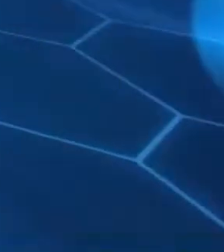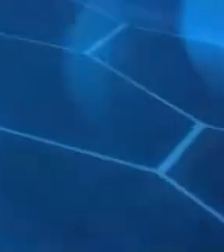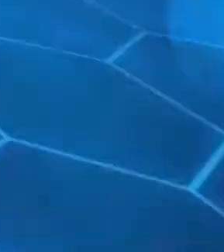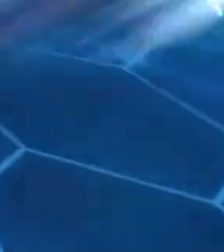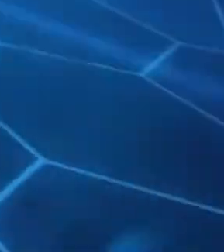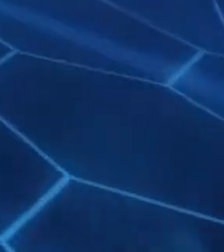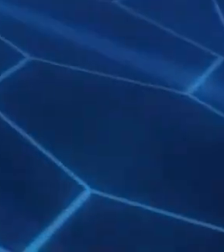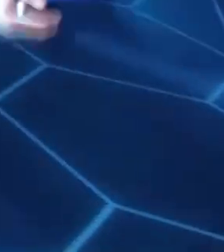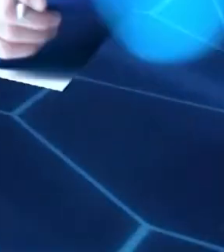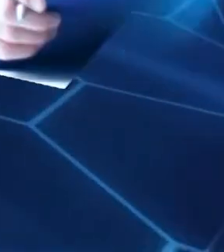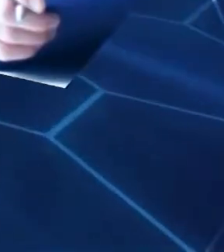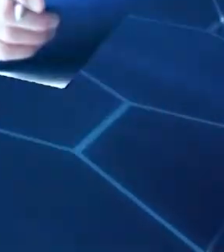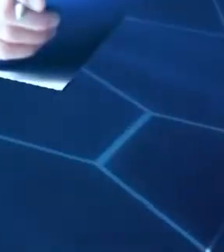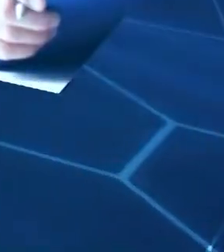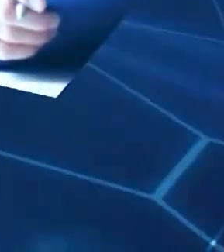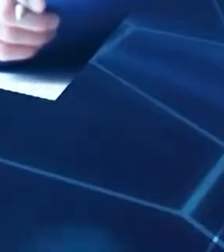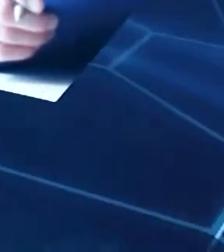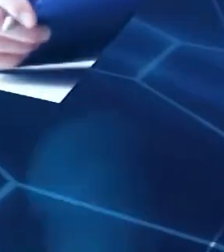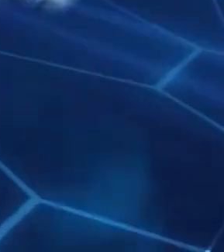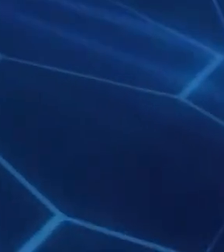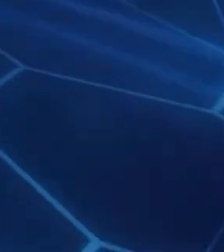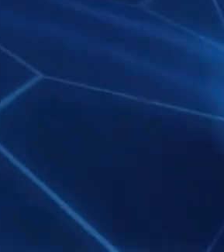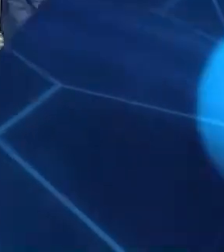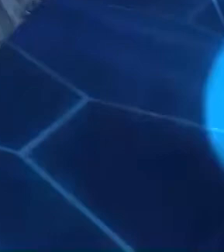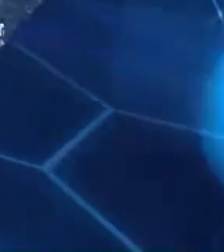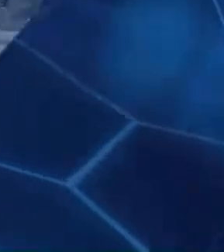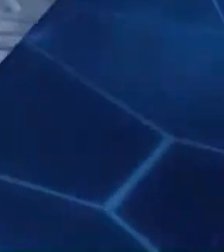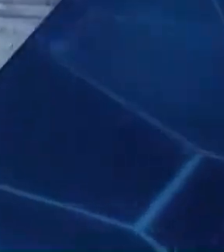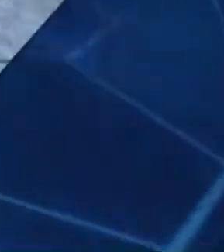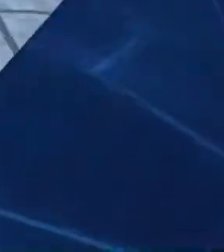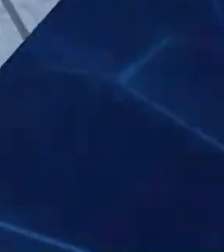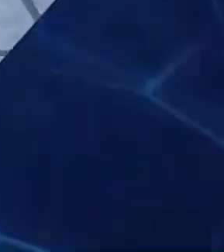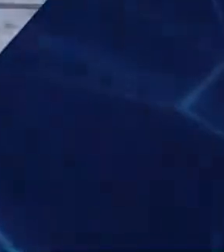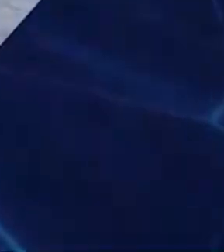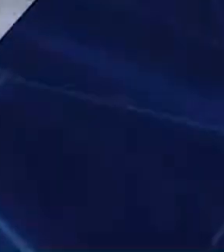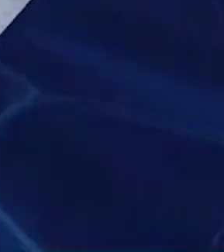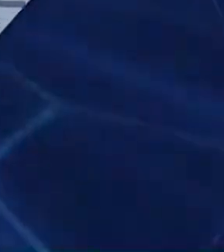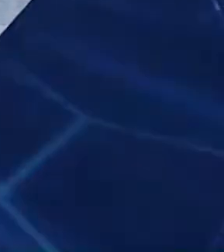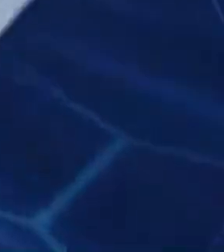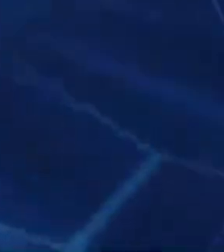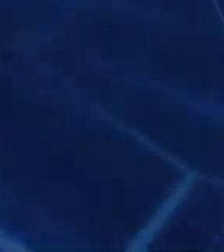por aqui.